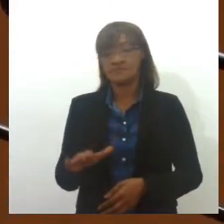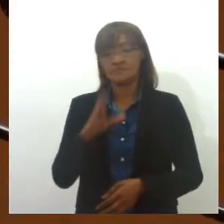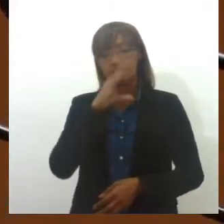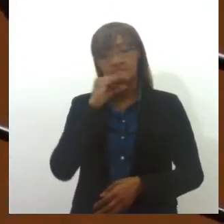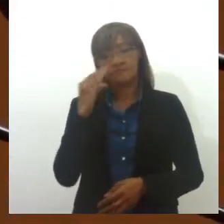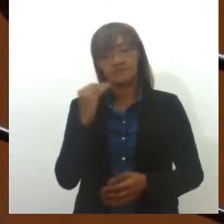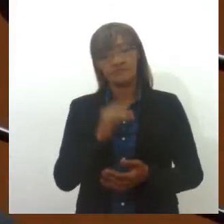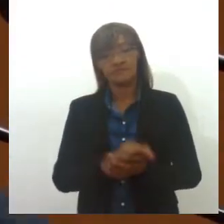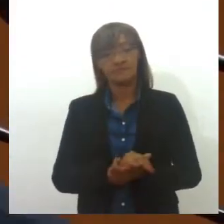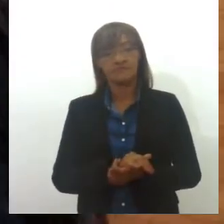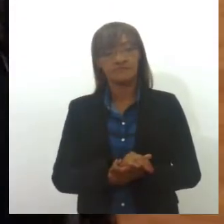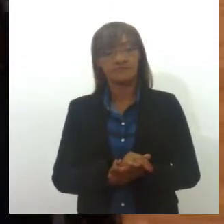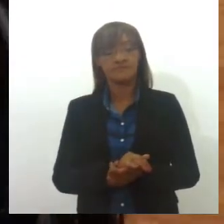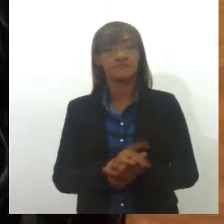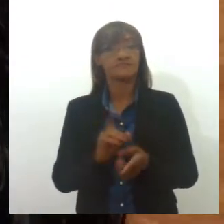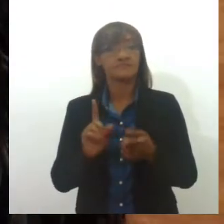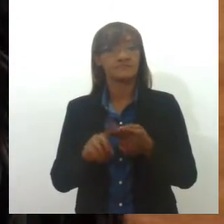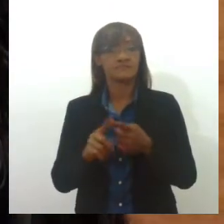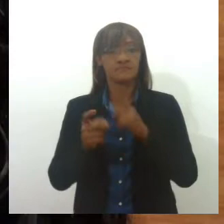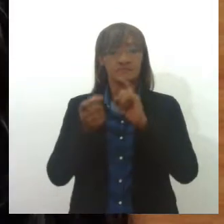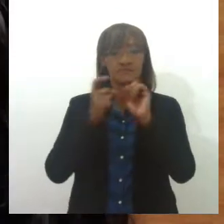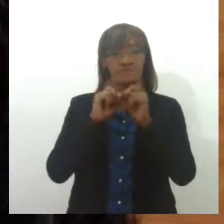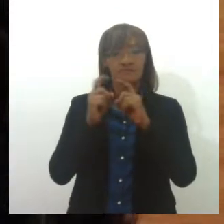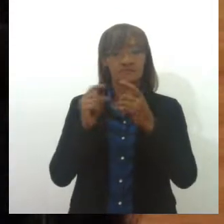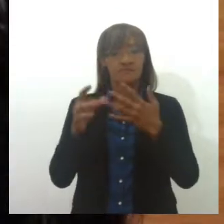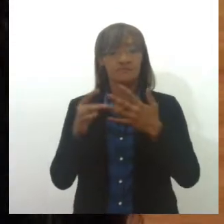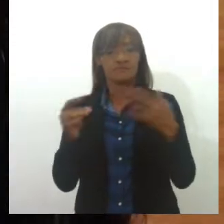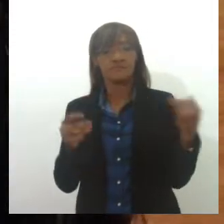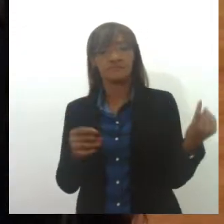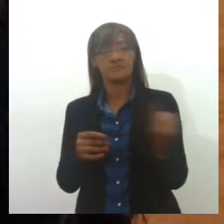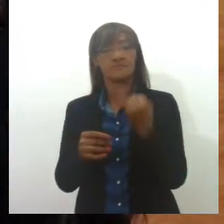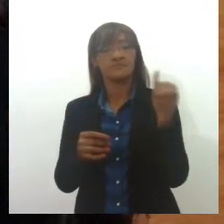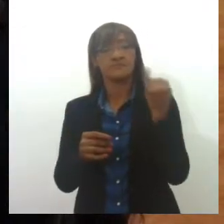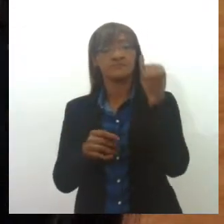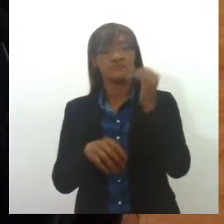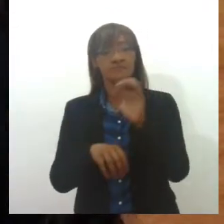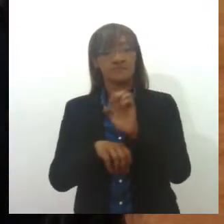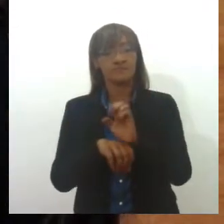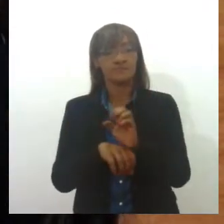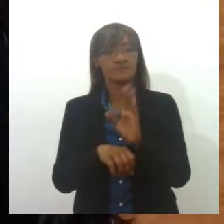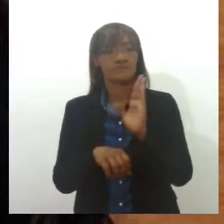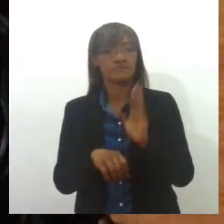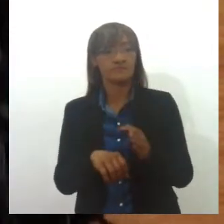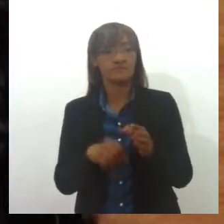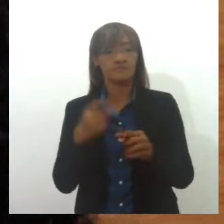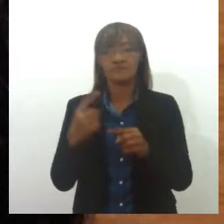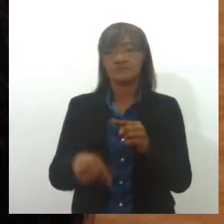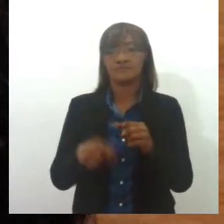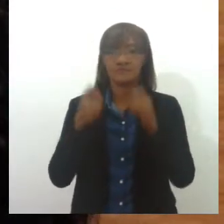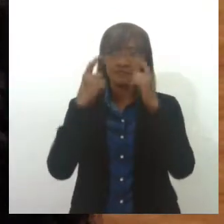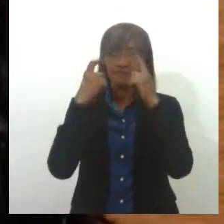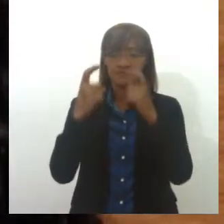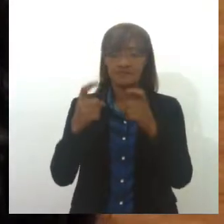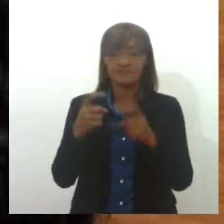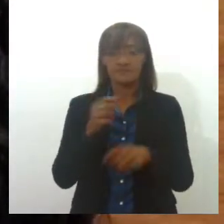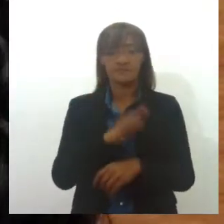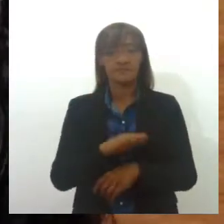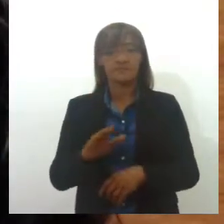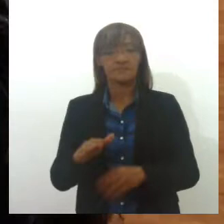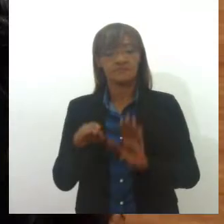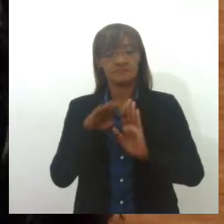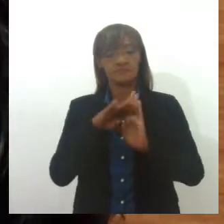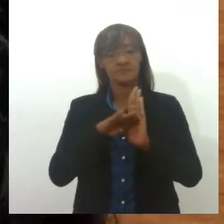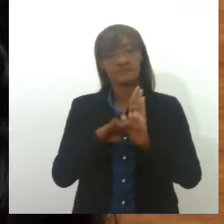Adolescentes. Ela participou da audiência e destacou a importância do Estado no combate a essas violências, através da criação de um plano